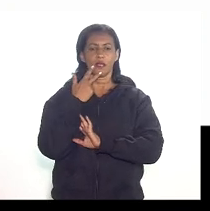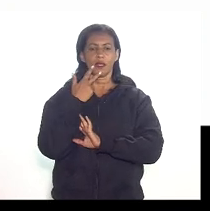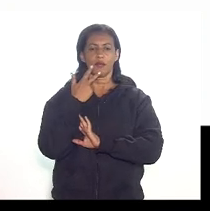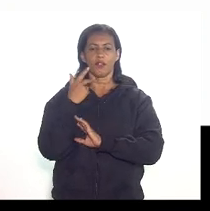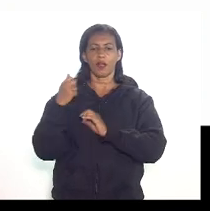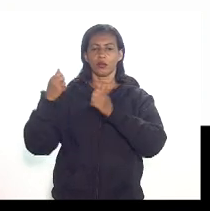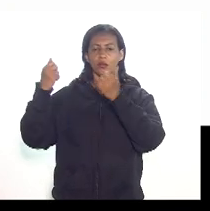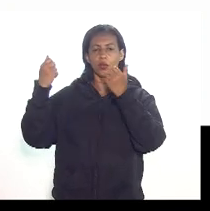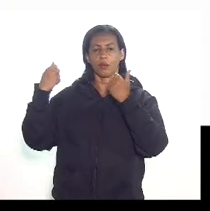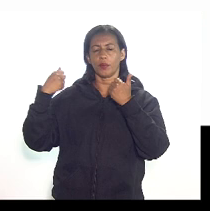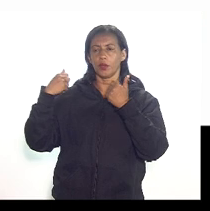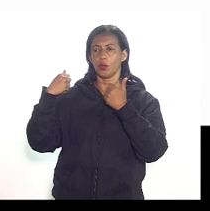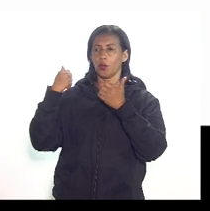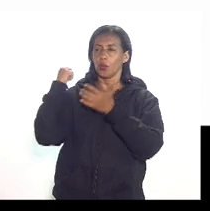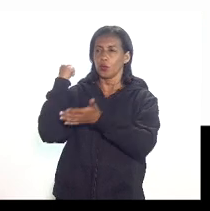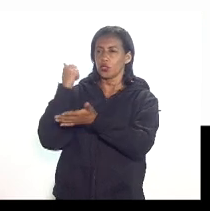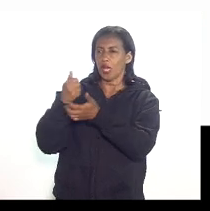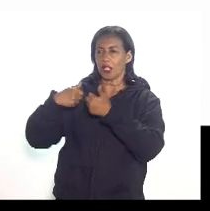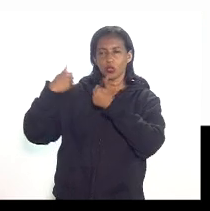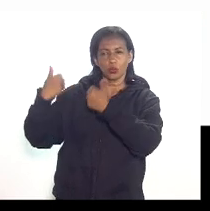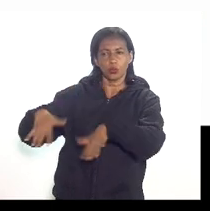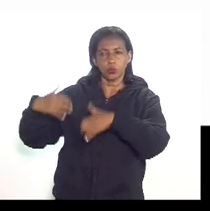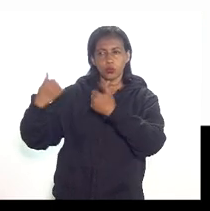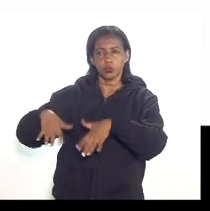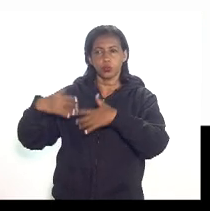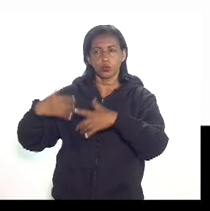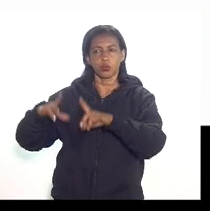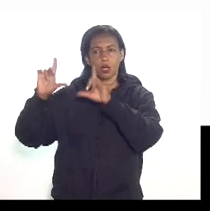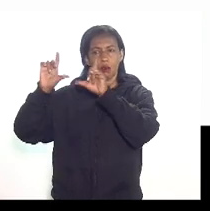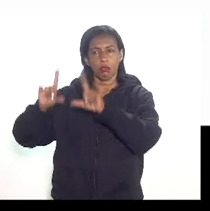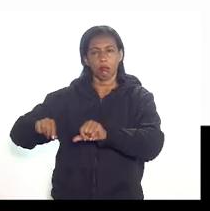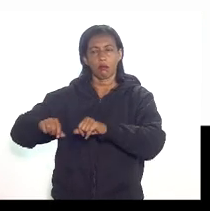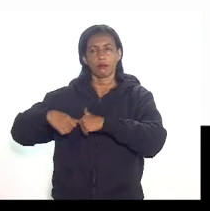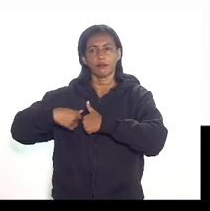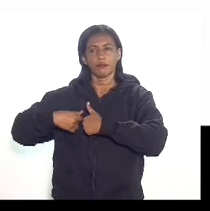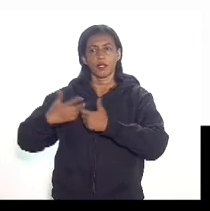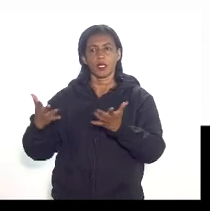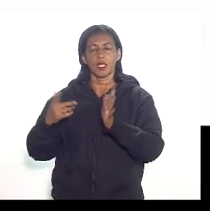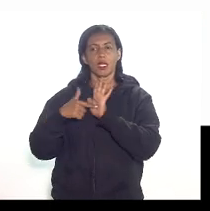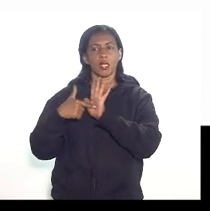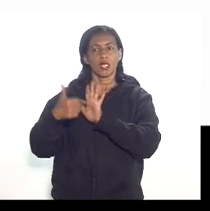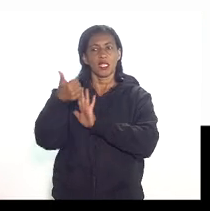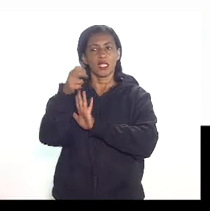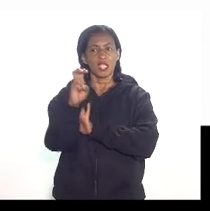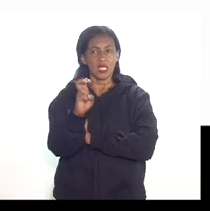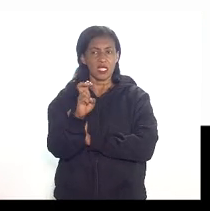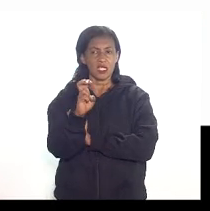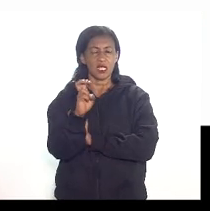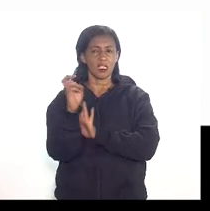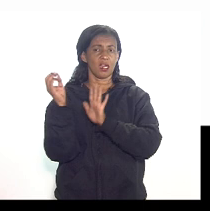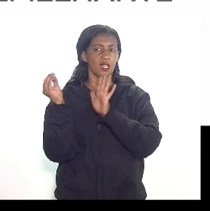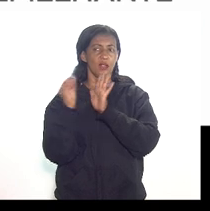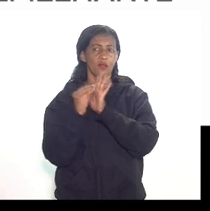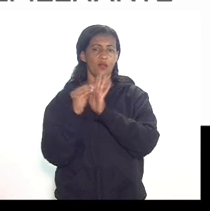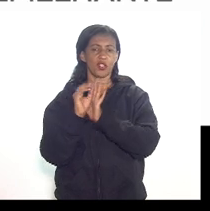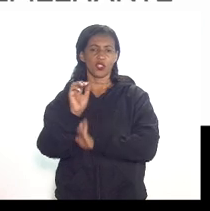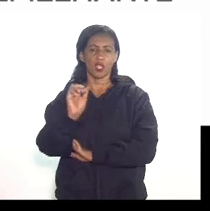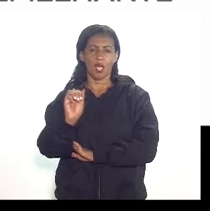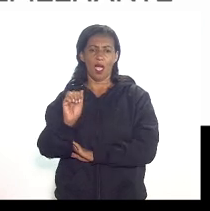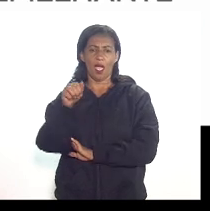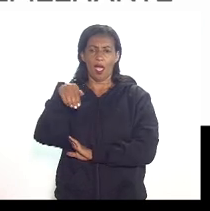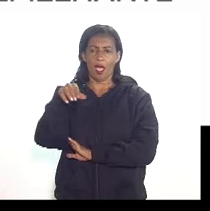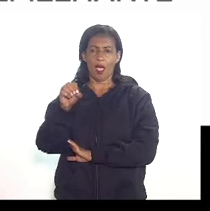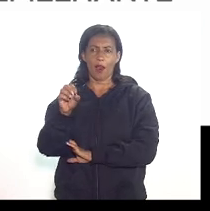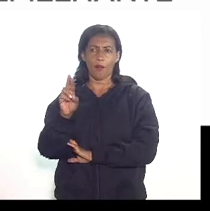depreciação chama atenção aqui que esse artigo 15 ele não faz previsão sobre a amortização então eu